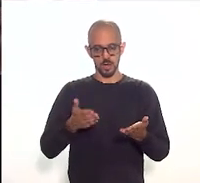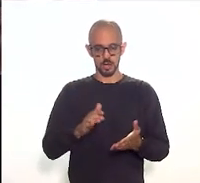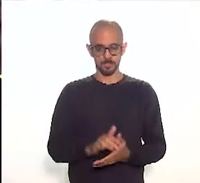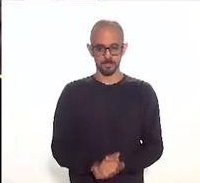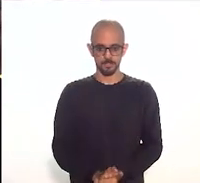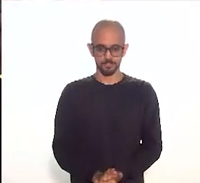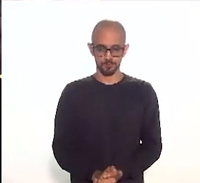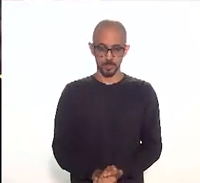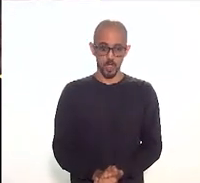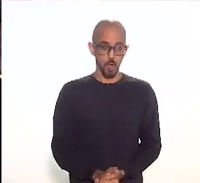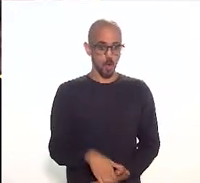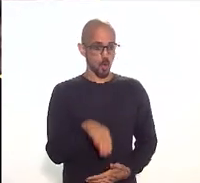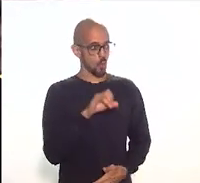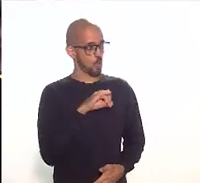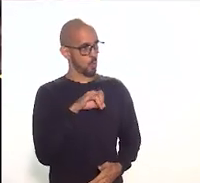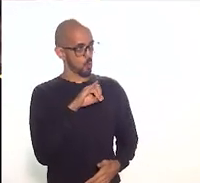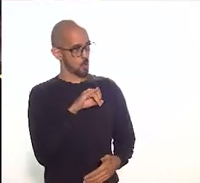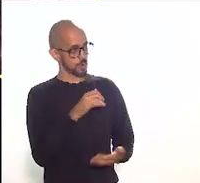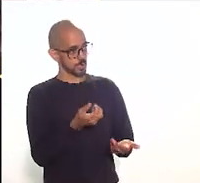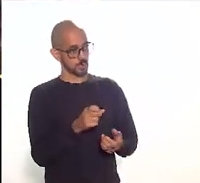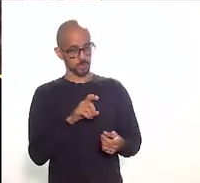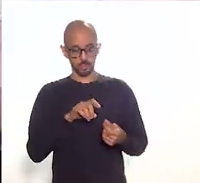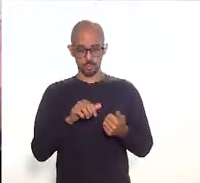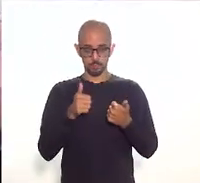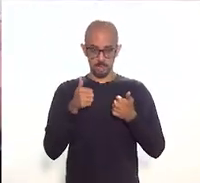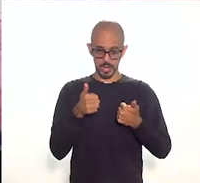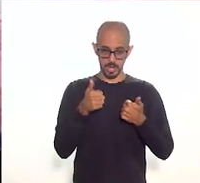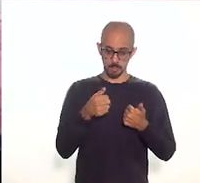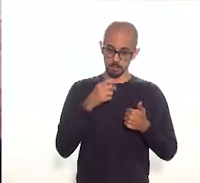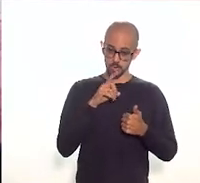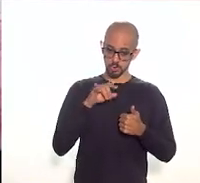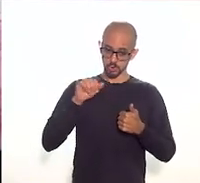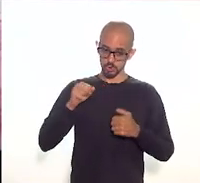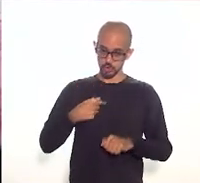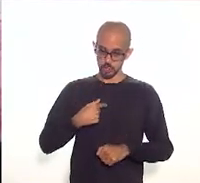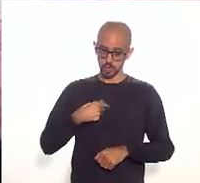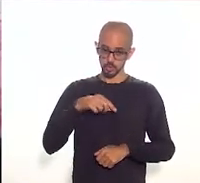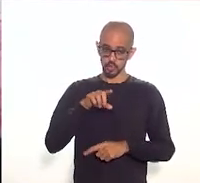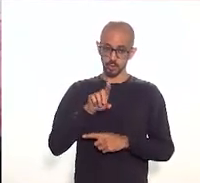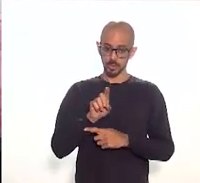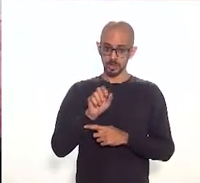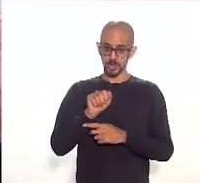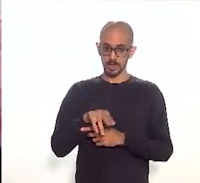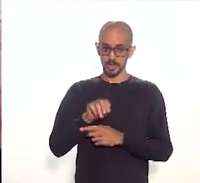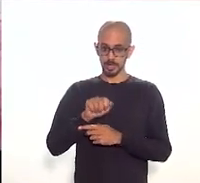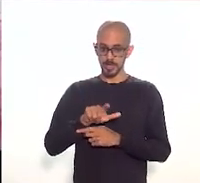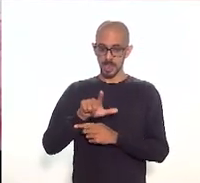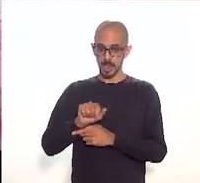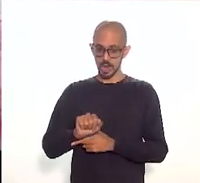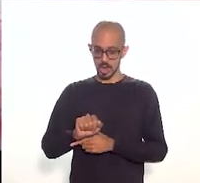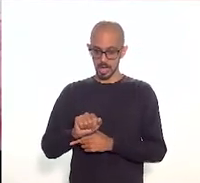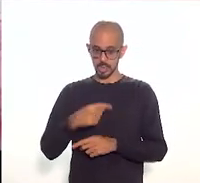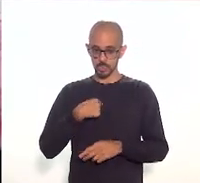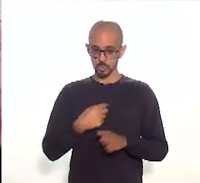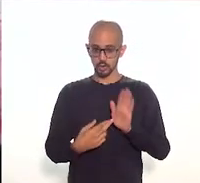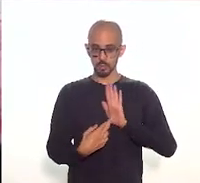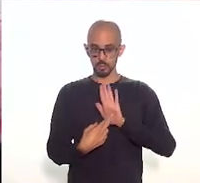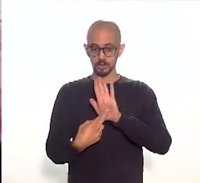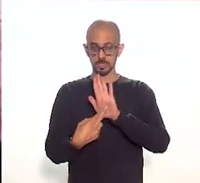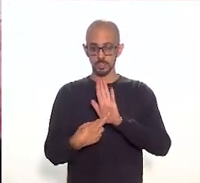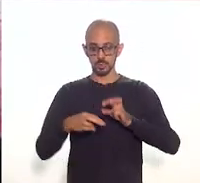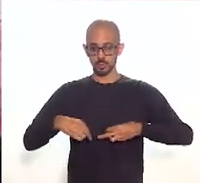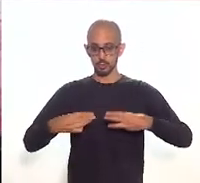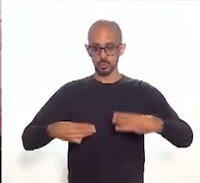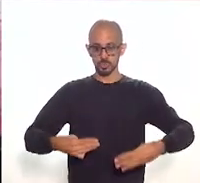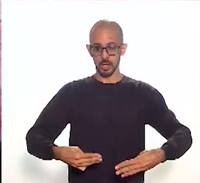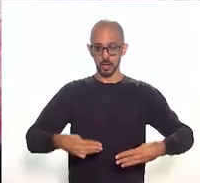Olá, bom dia a todos. Me chamo Daniela Matera, venho aqui representando o Mário Chagas, que não foi estar aqui presente